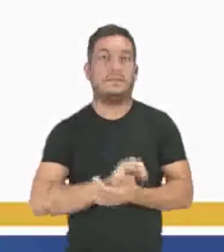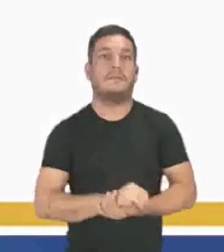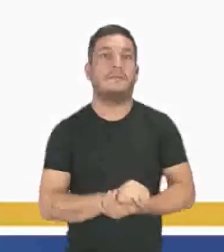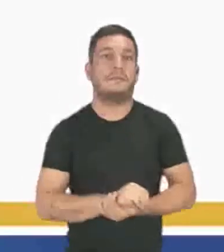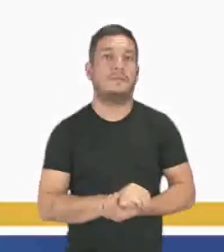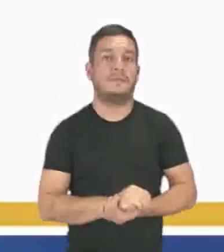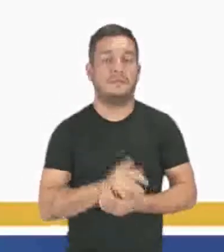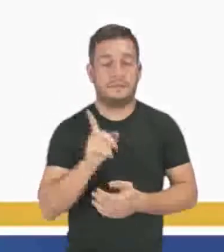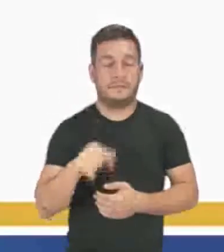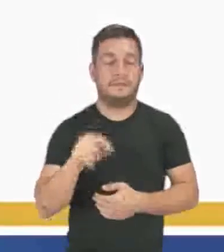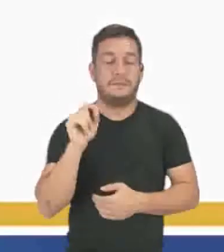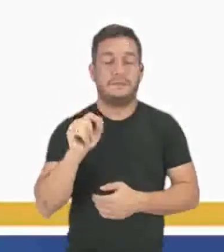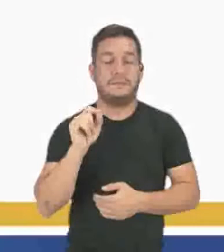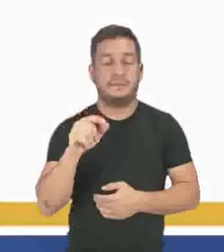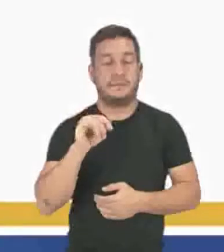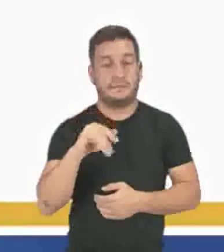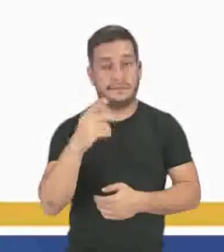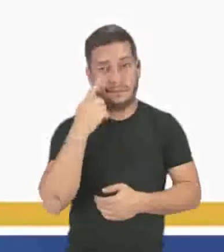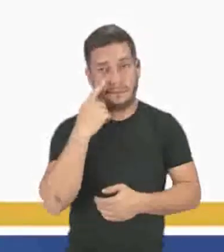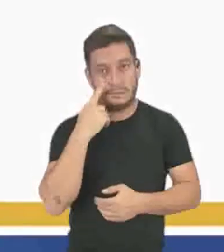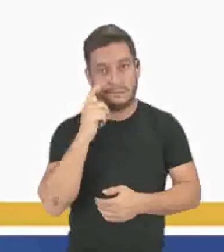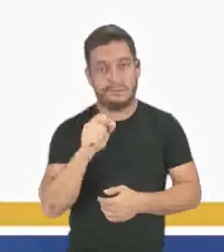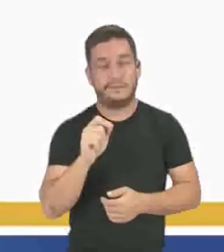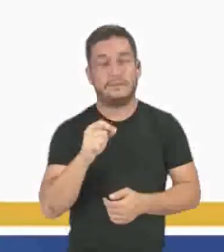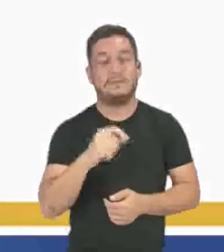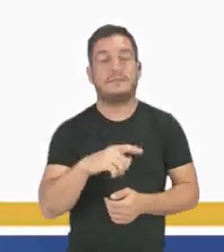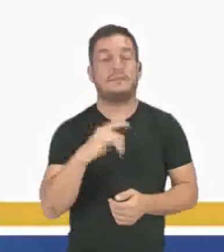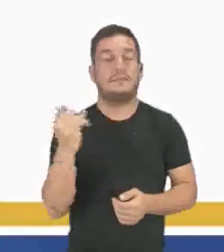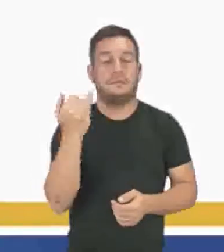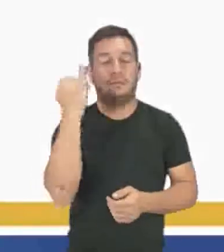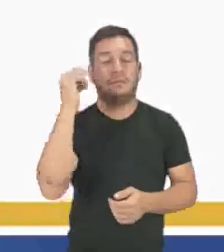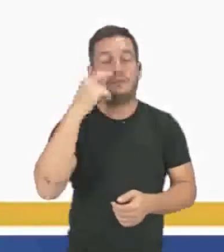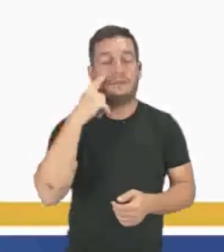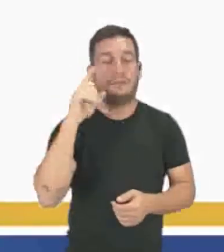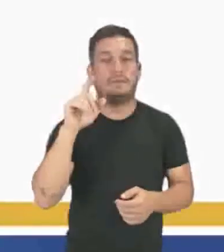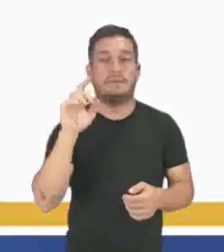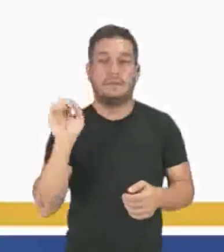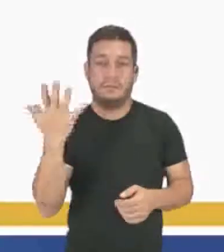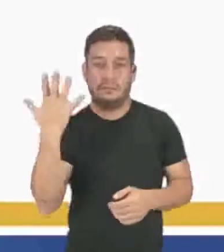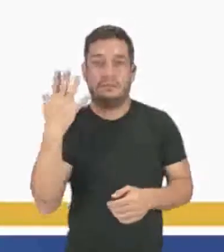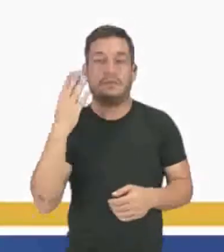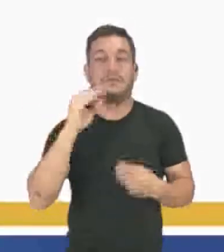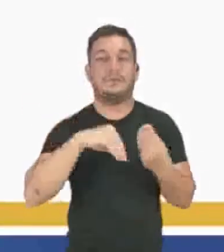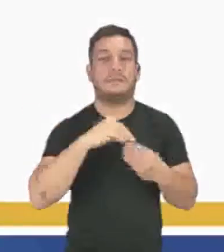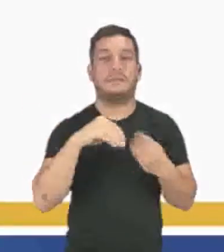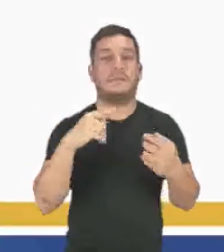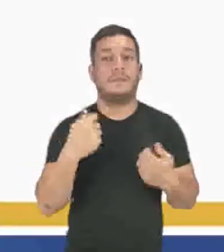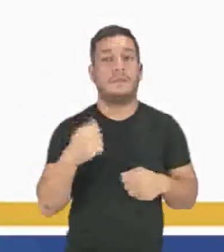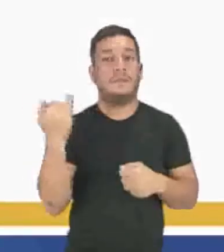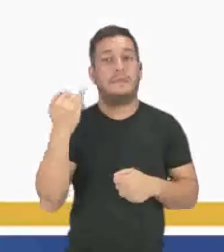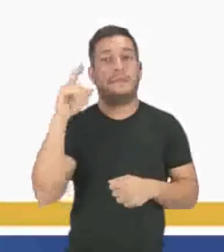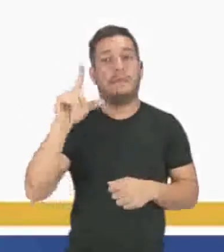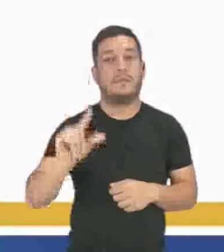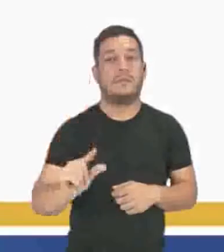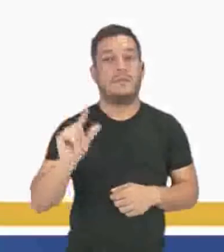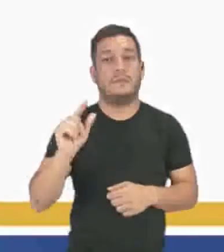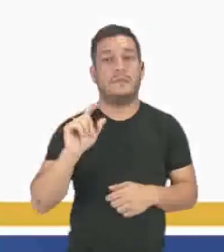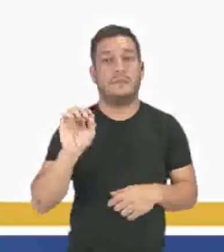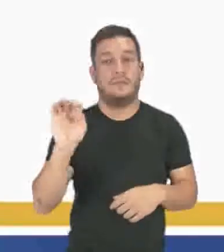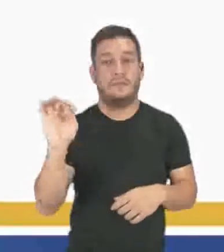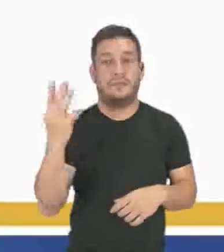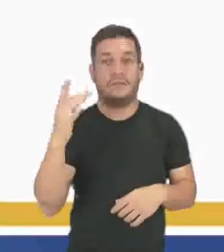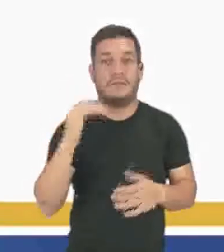Visto que, se considera a variação da concentração e do tempo, é necessário diminuir os valores finais pelos